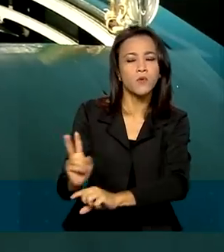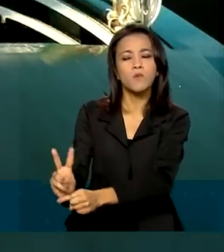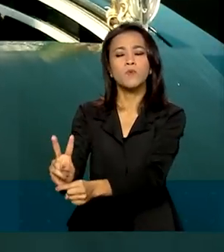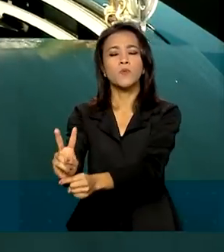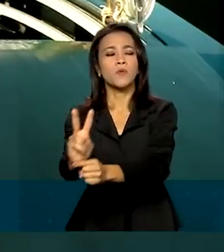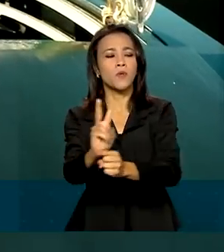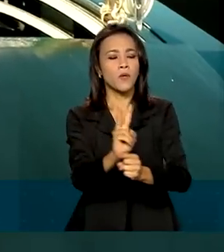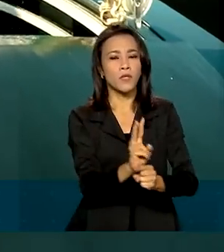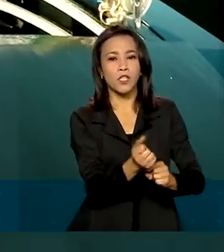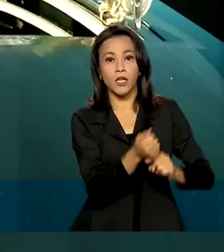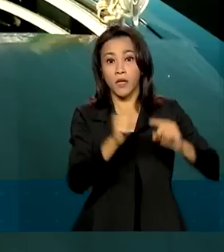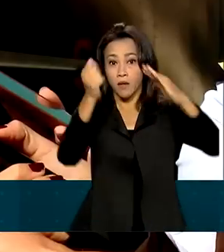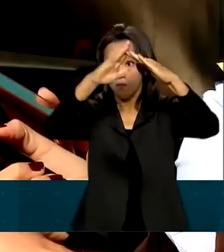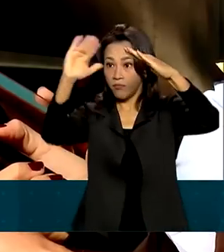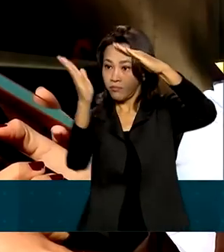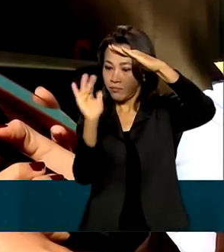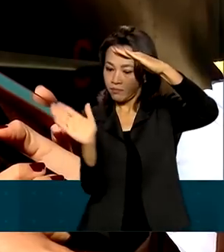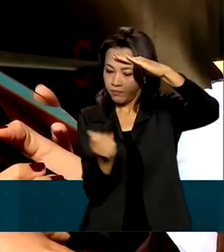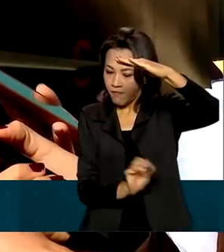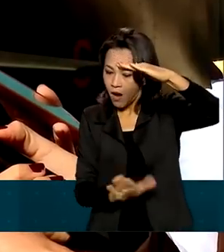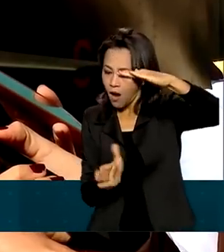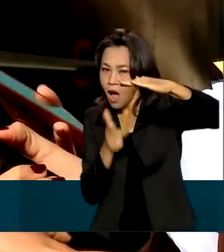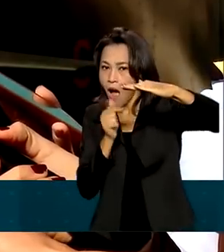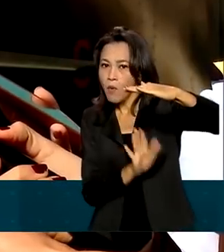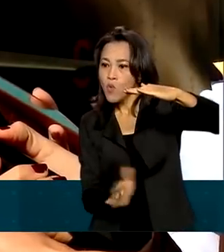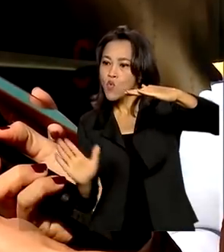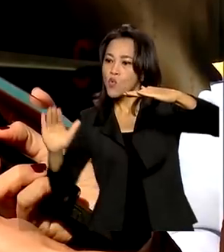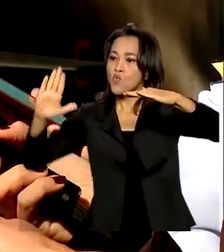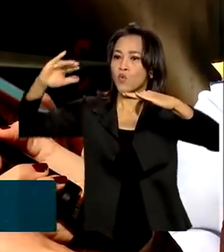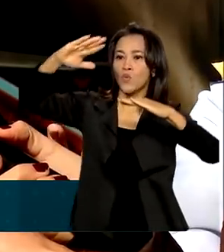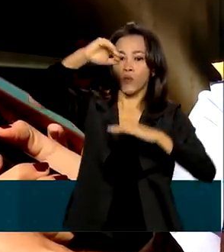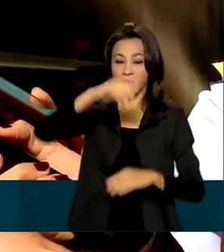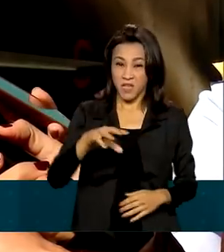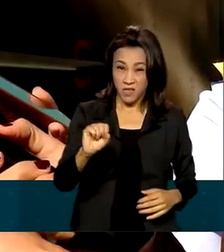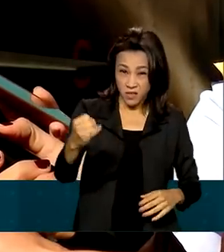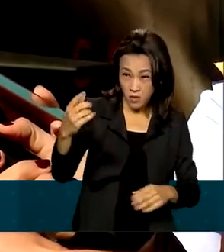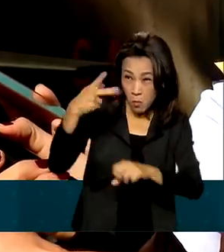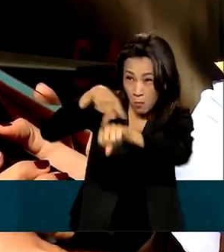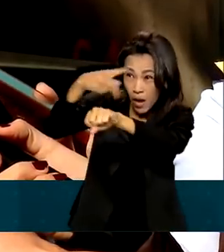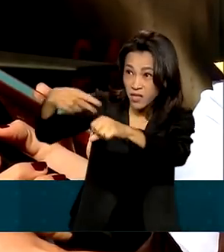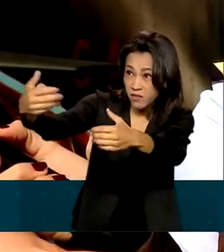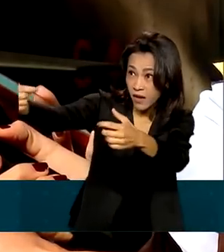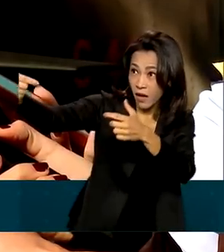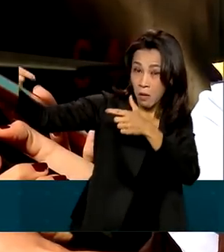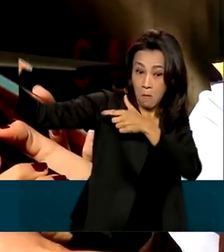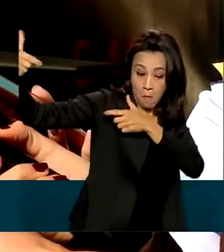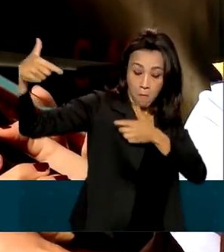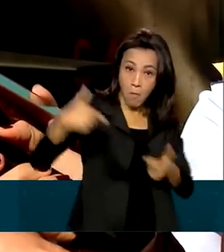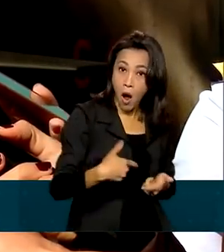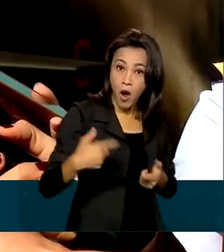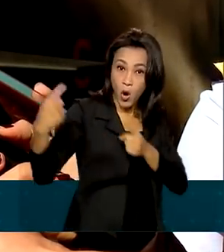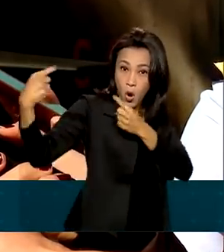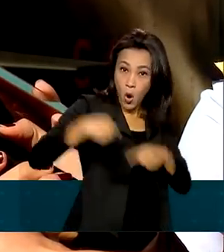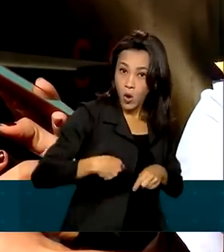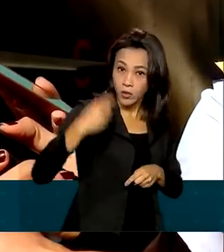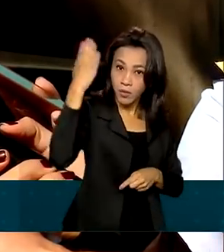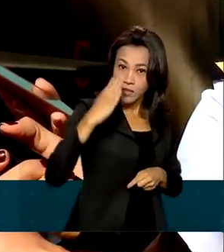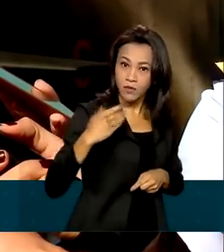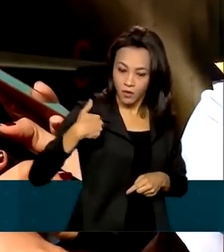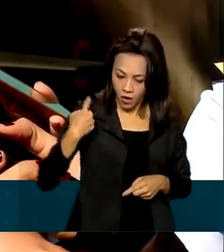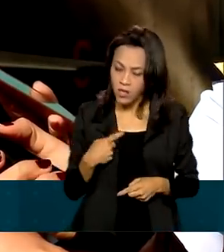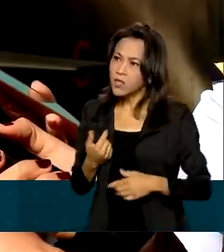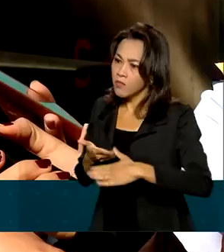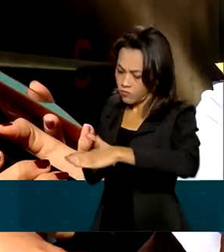da Amazônia Azul. Se alguém quiser entrar em conflito com a gente, ver atacar o nosso território, ele sabe que a gente tem um